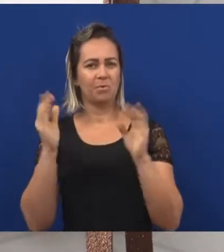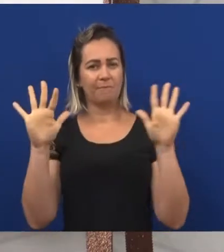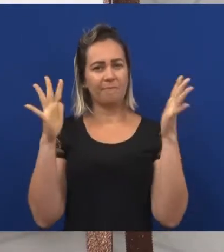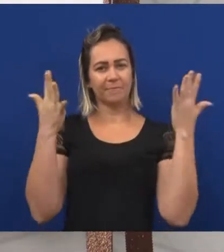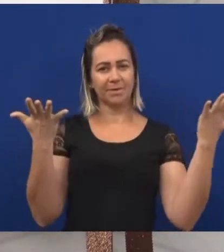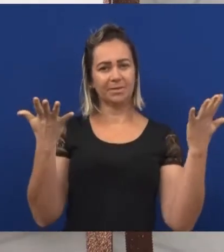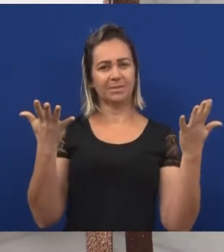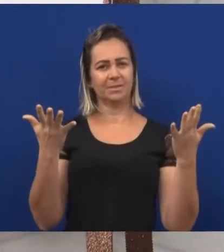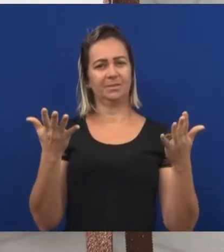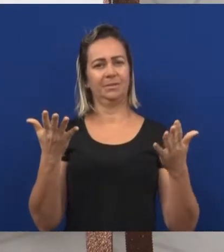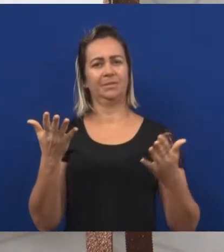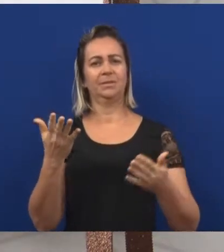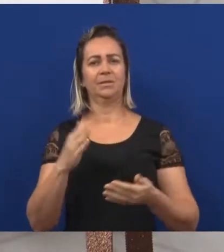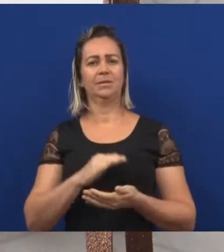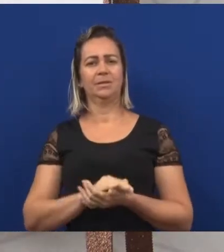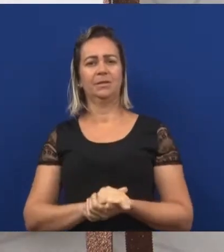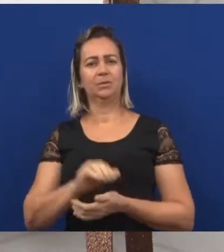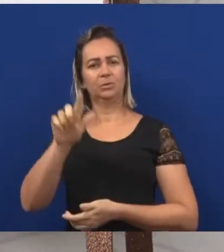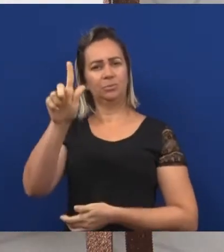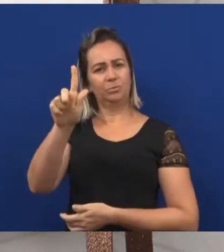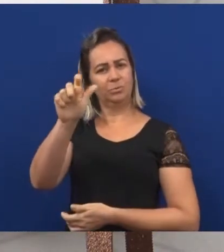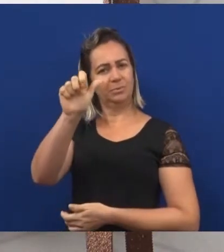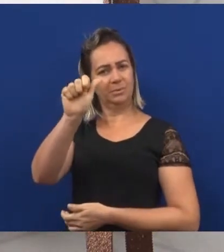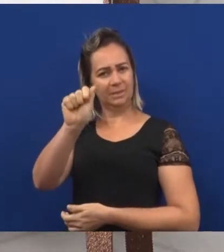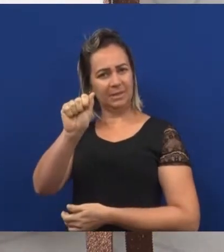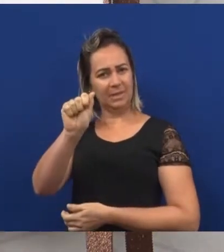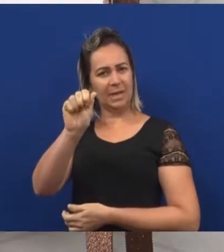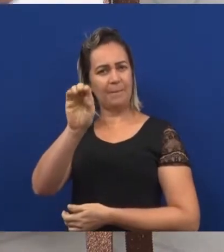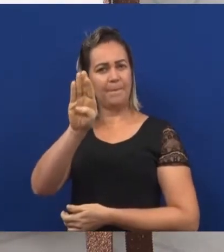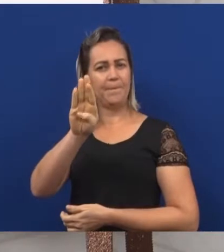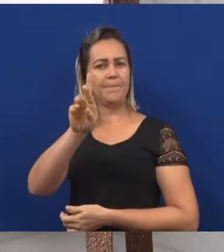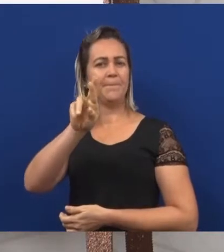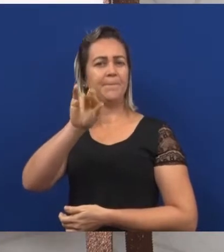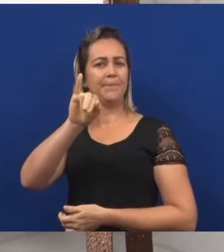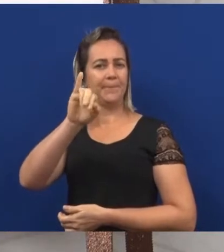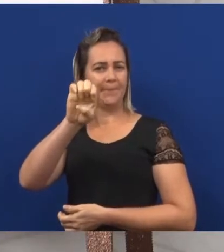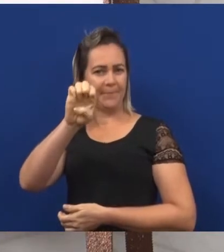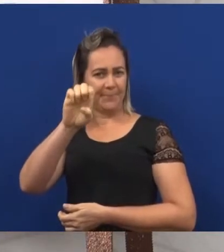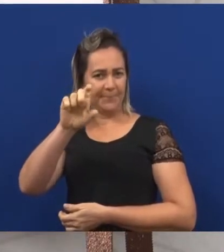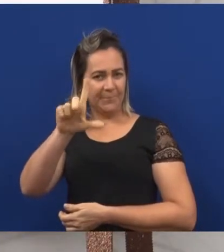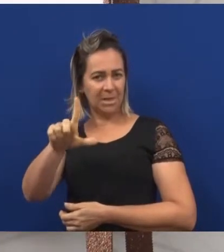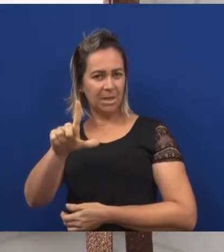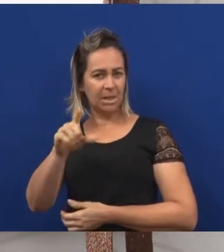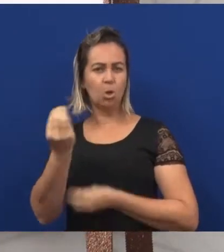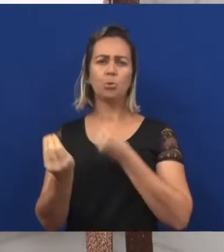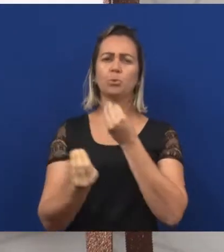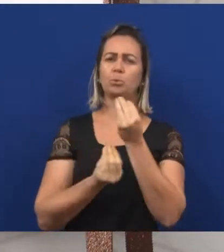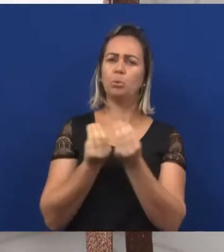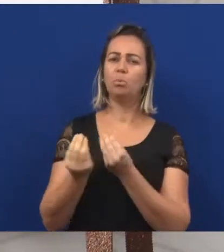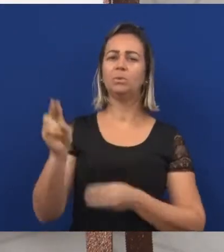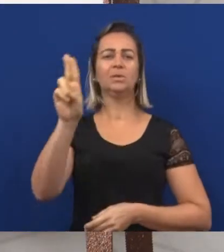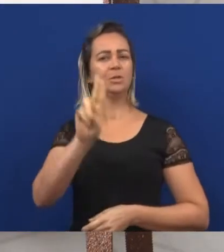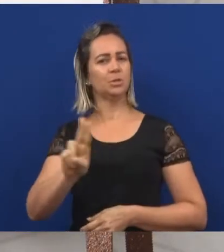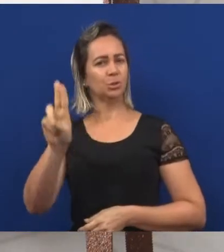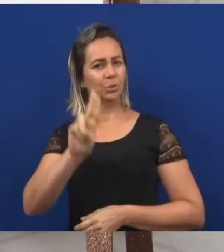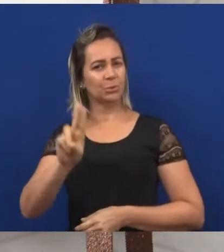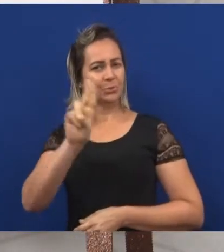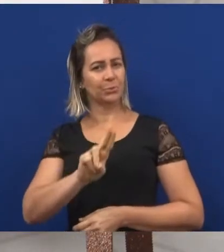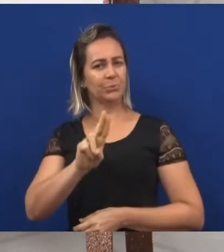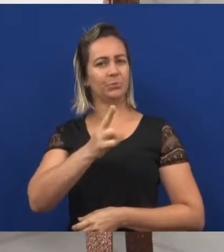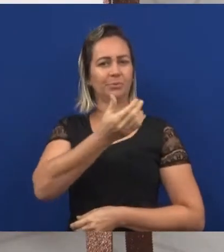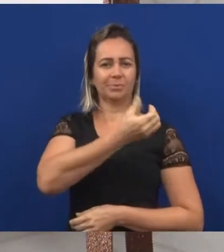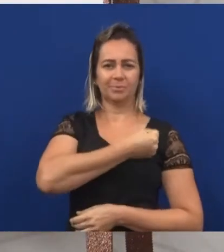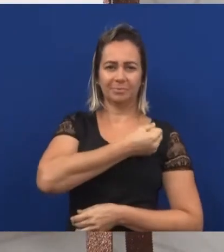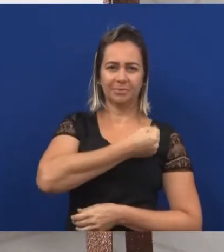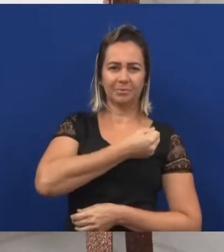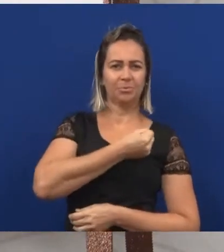e também falaremos sobre a função social dos números, como nós